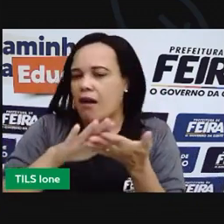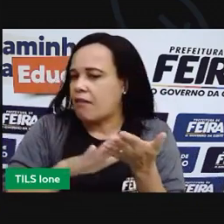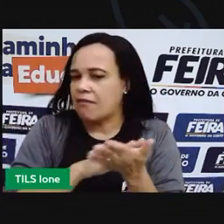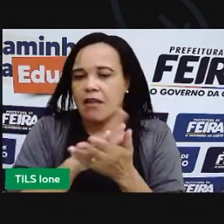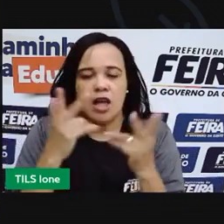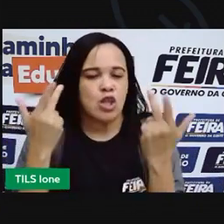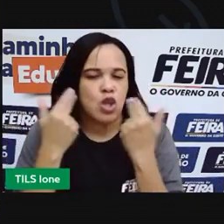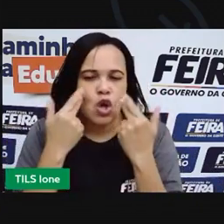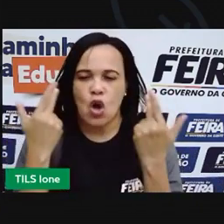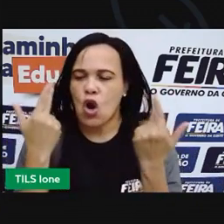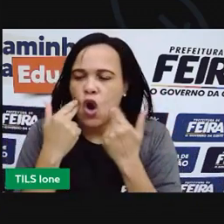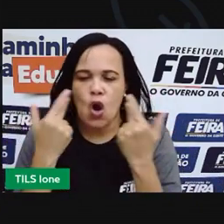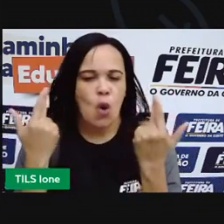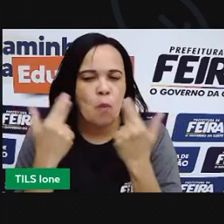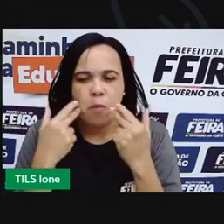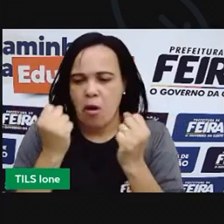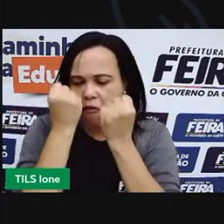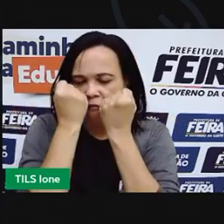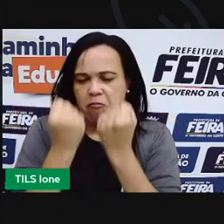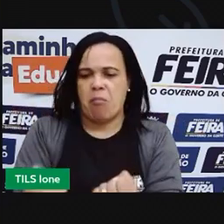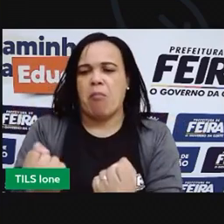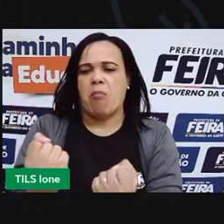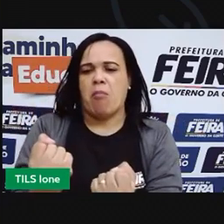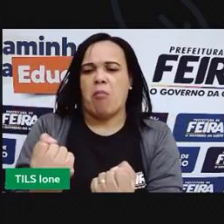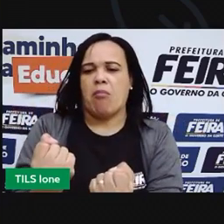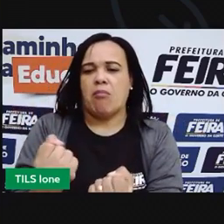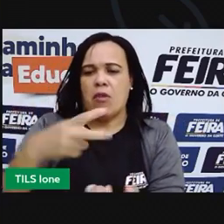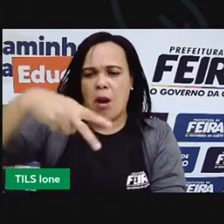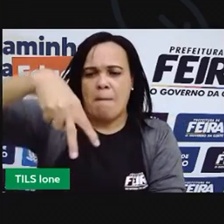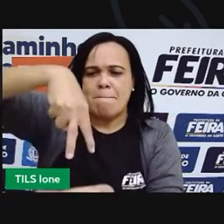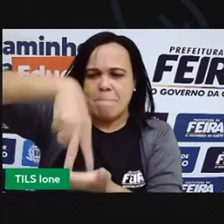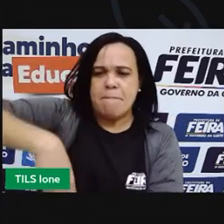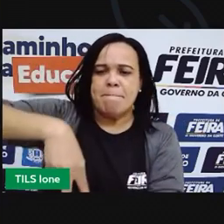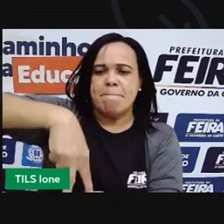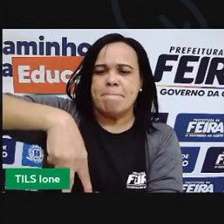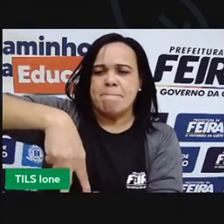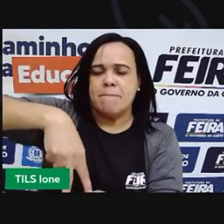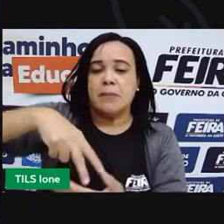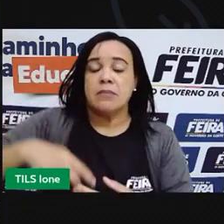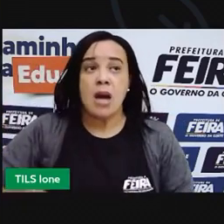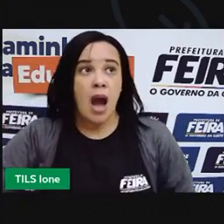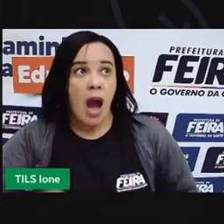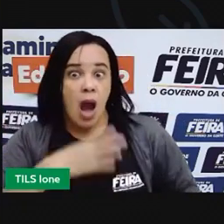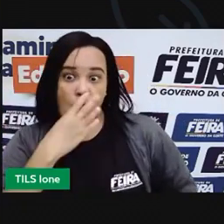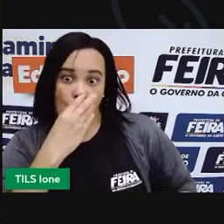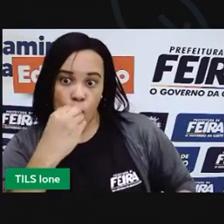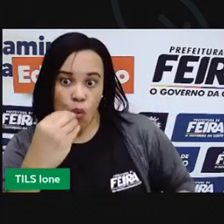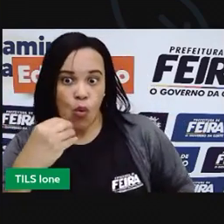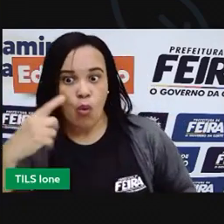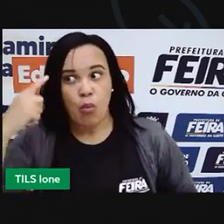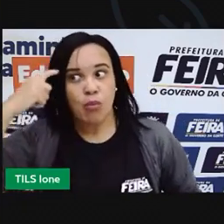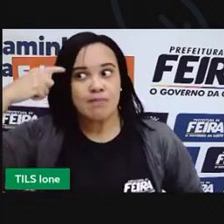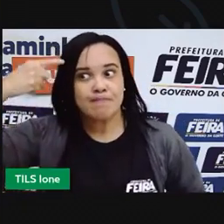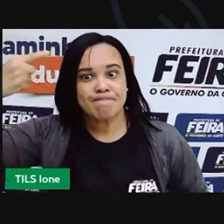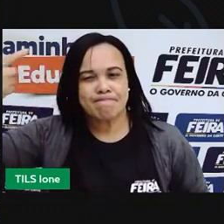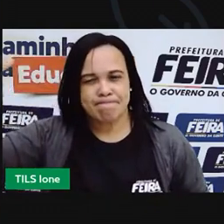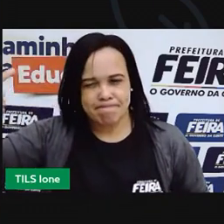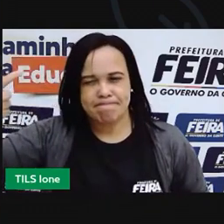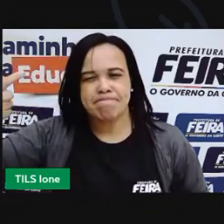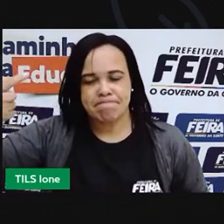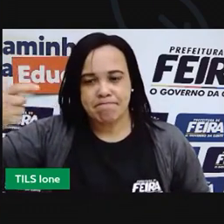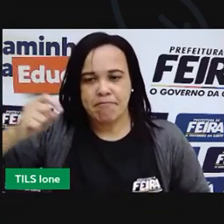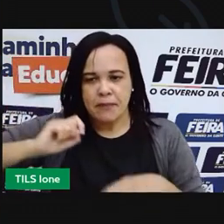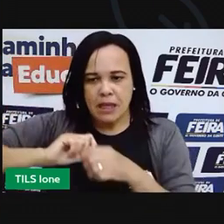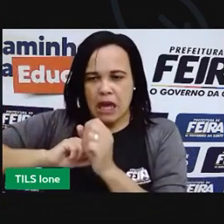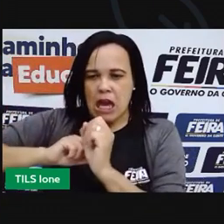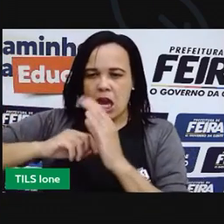continuava no mesmo lugar. Então, ele teve uma ideia. Eu vou subir no telhado dessa casa.